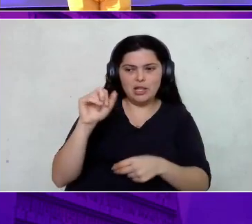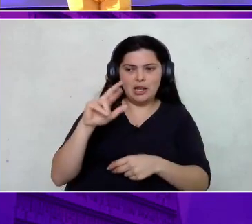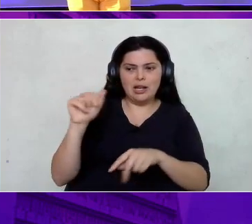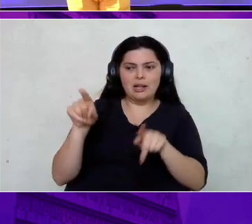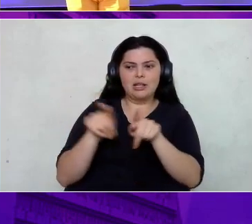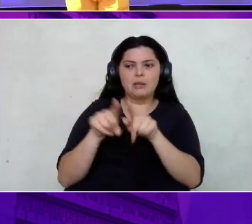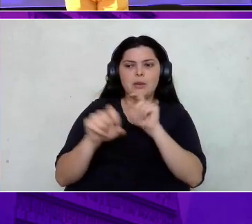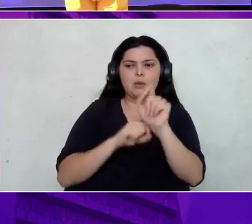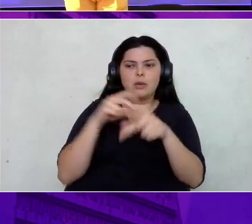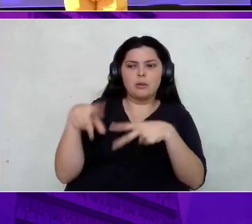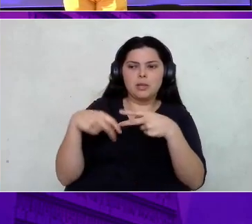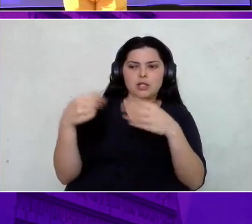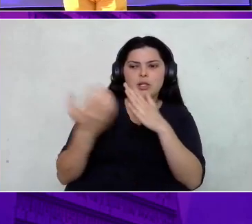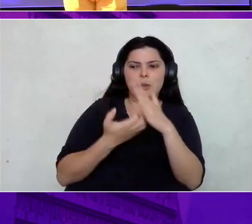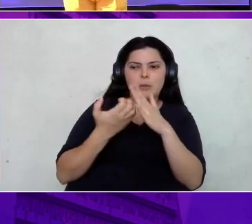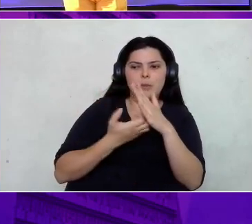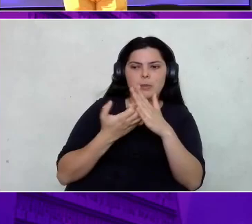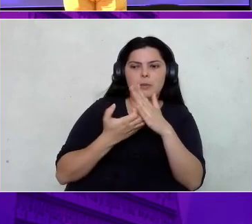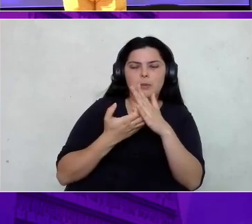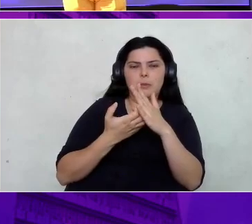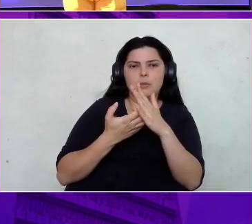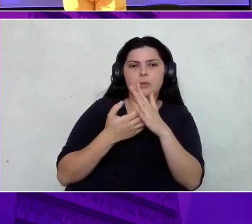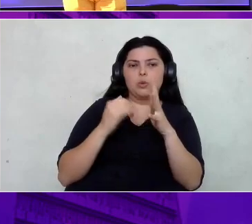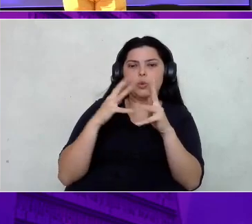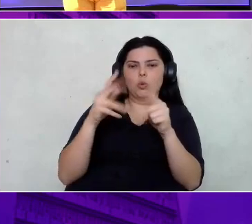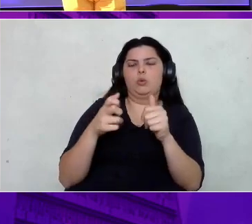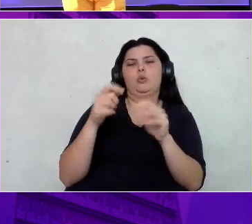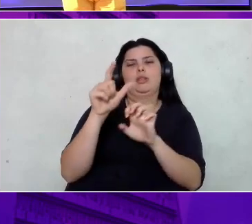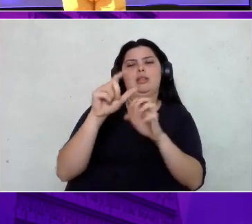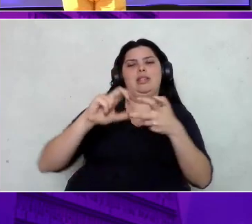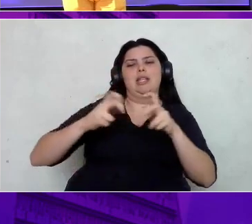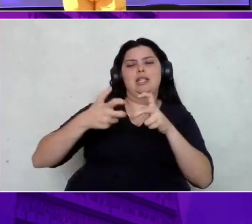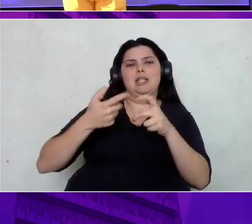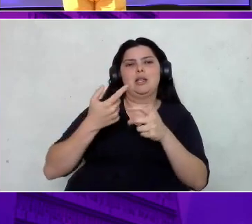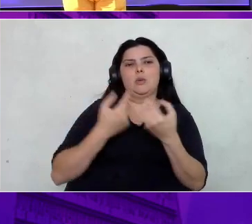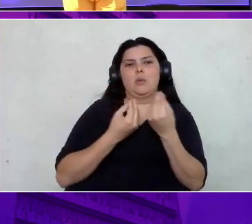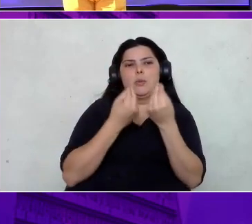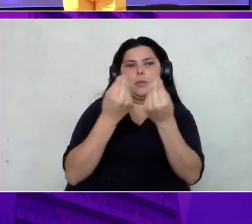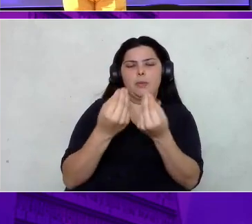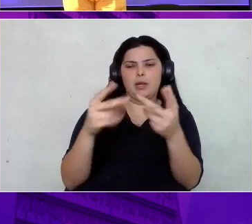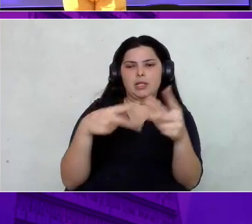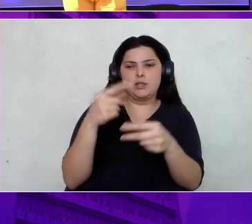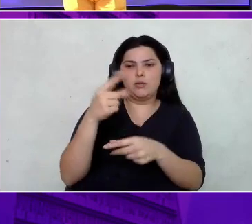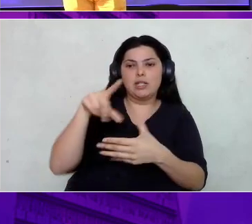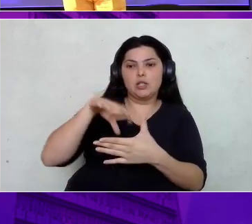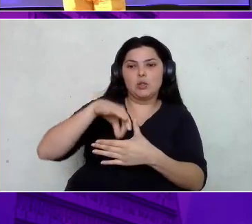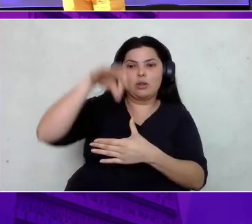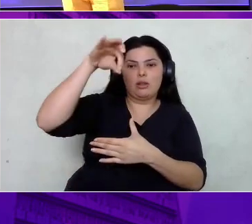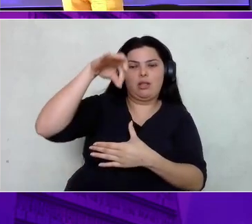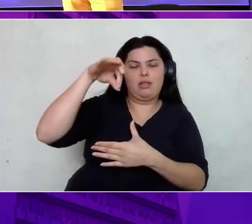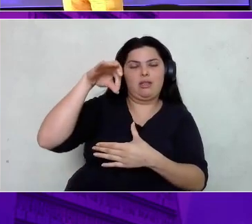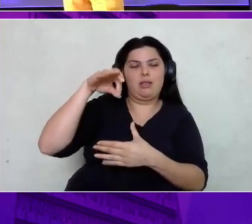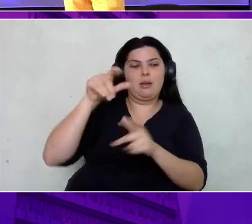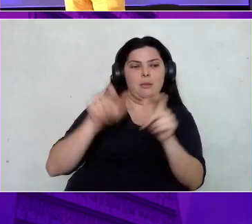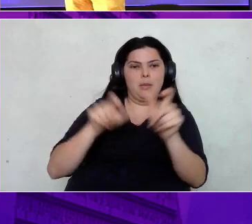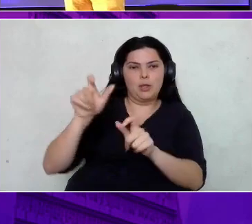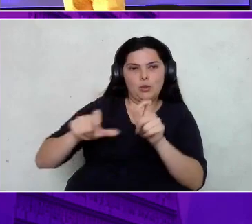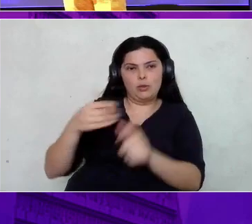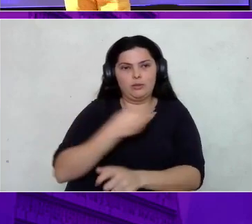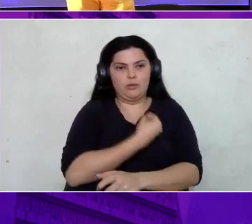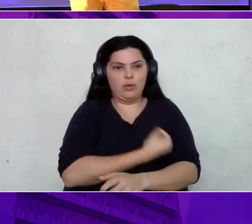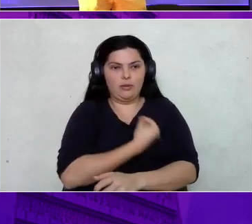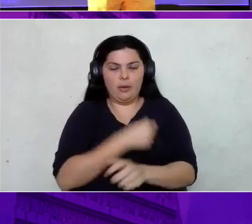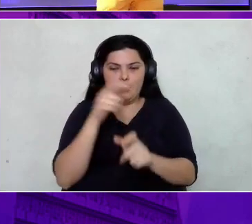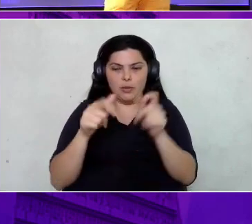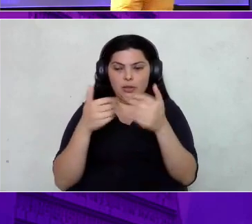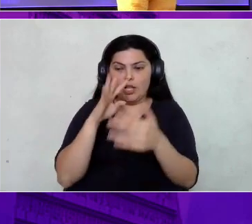organização do TDC, Yara, e deixar um exemplar também para que vocês sorteiem para as pessoas que estão aqui, para as pessoas que acompanharam essa